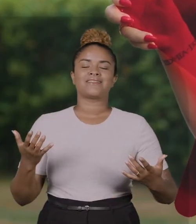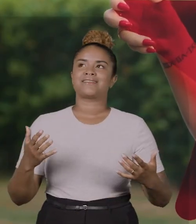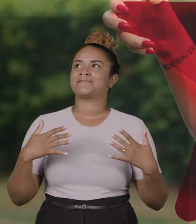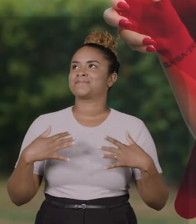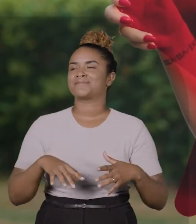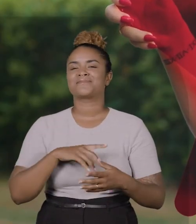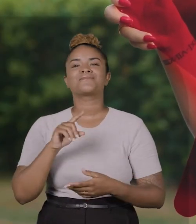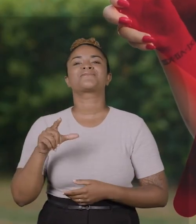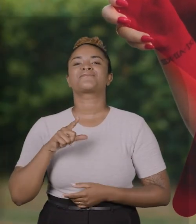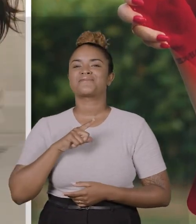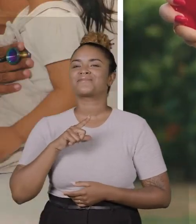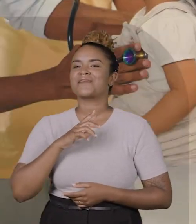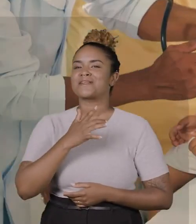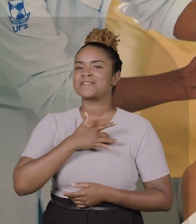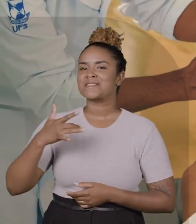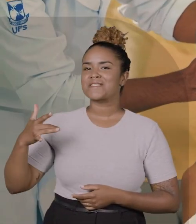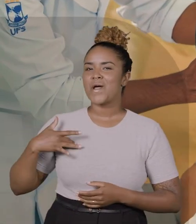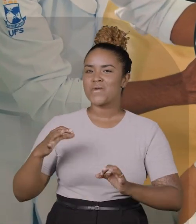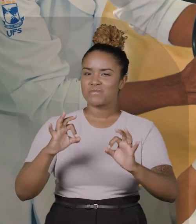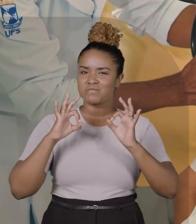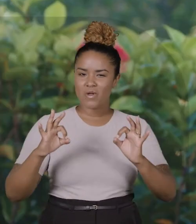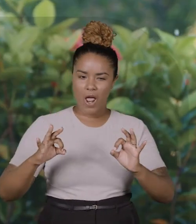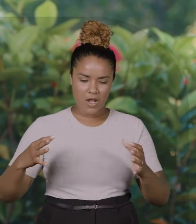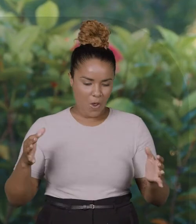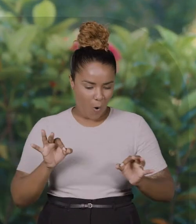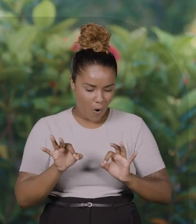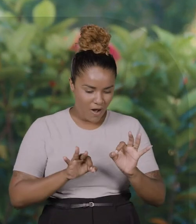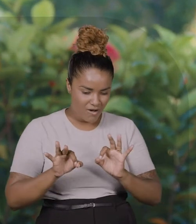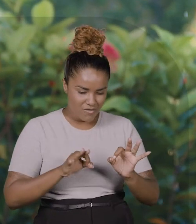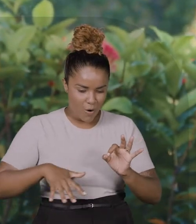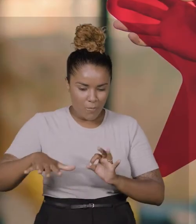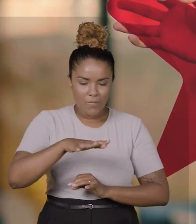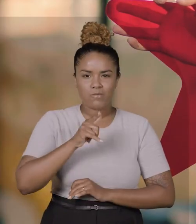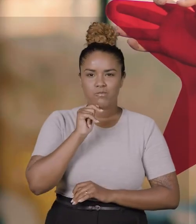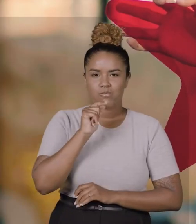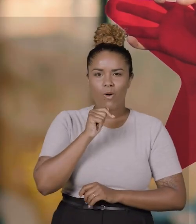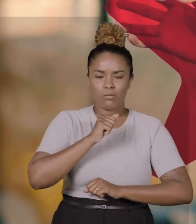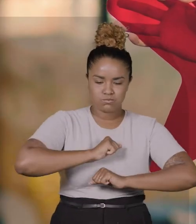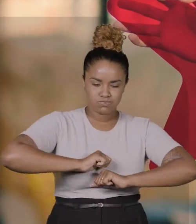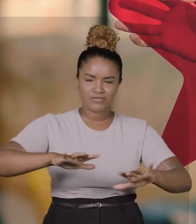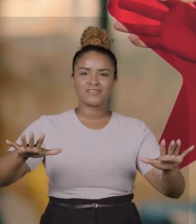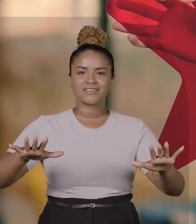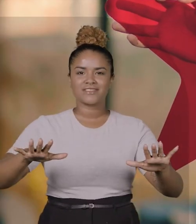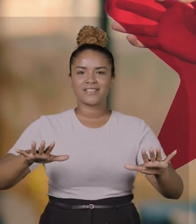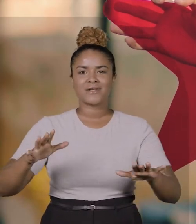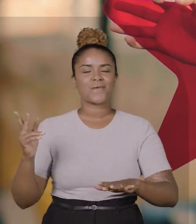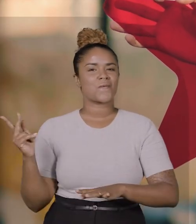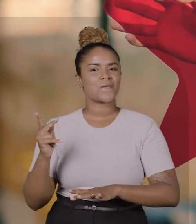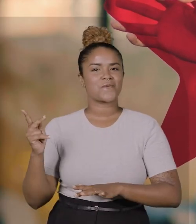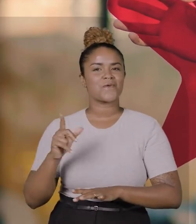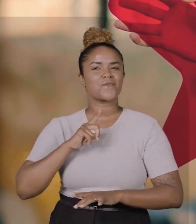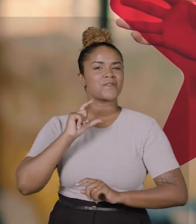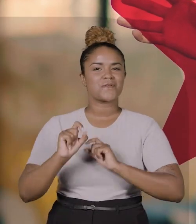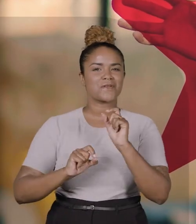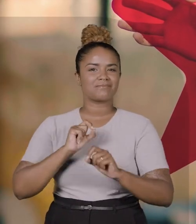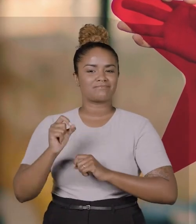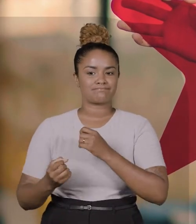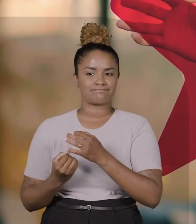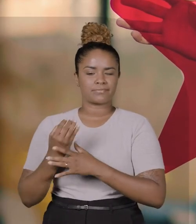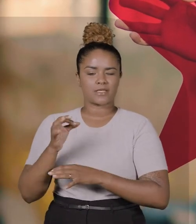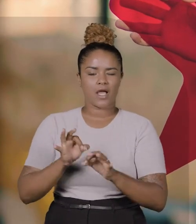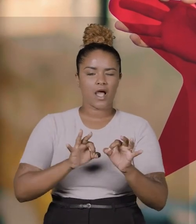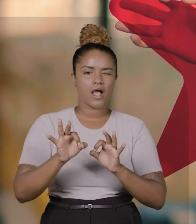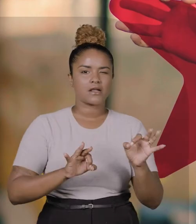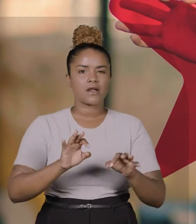teremos saúde eficiente. Ele vai zerar as filas de cirurgia e levará água para todos. Com Lula e Rogério, o Sergipano terão as